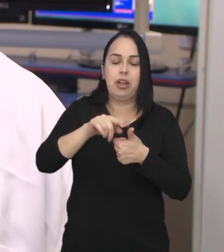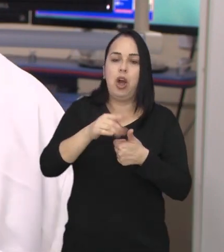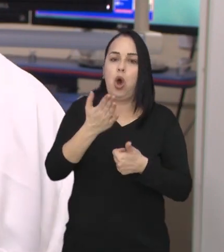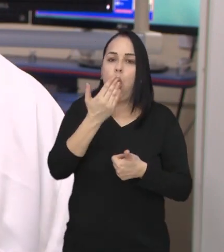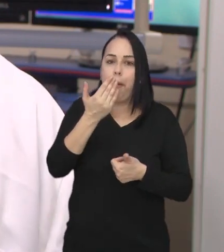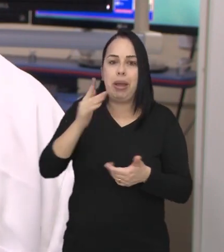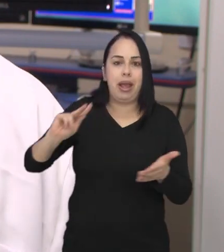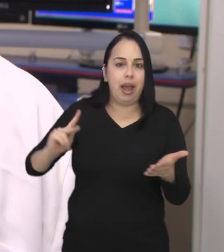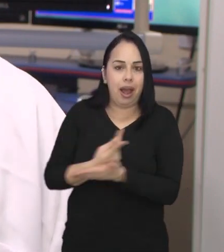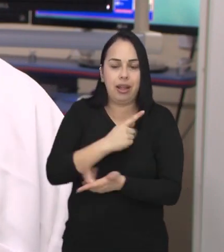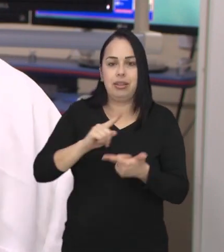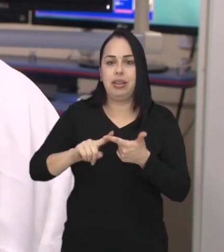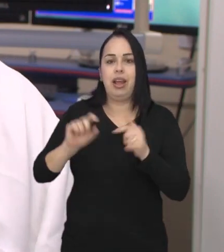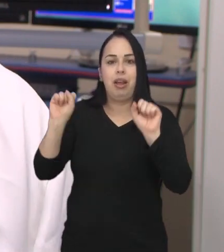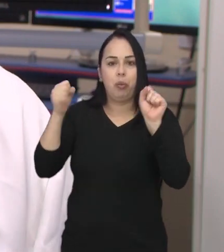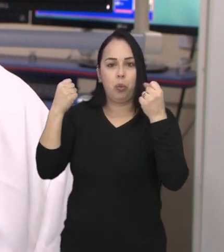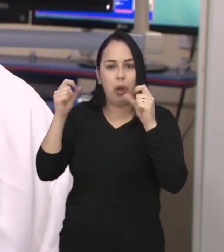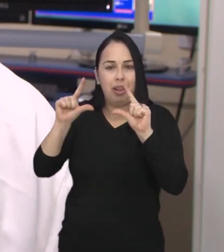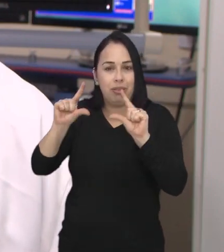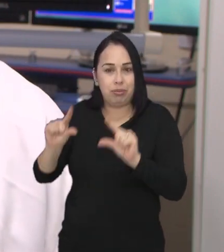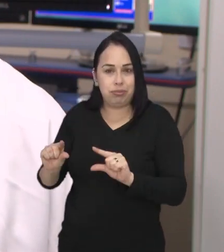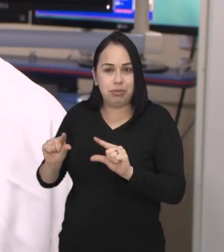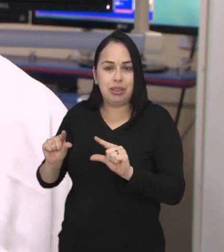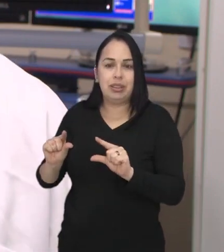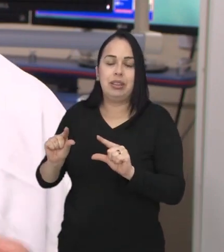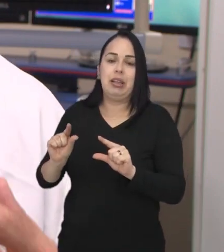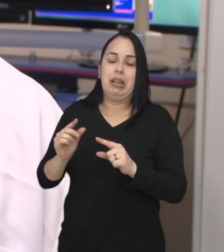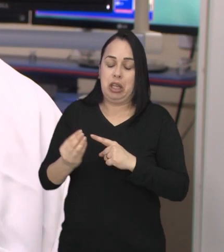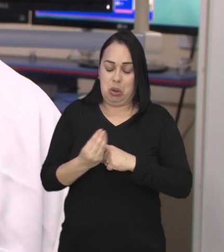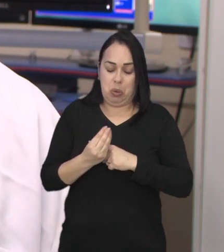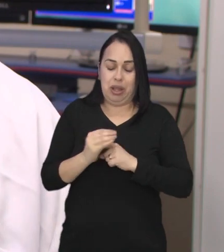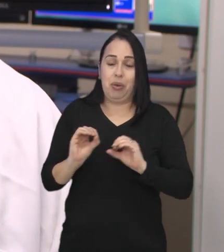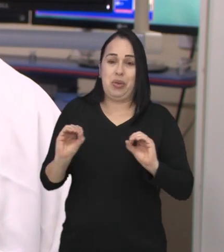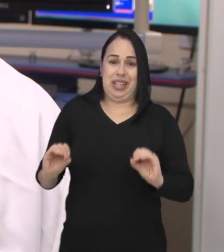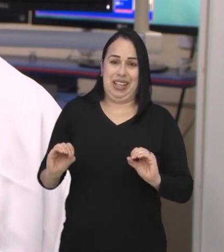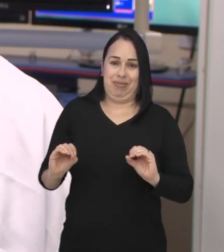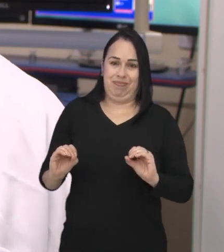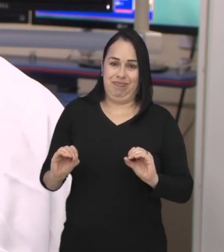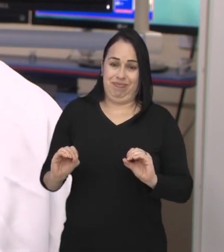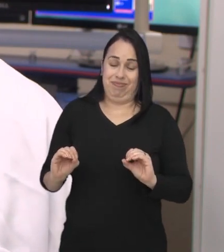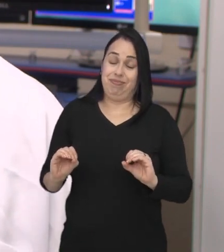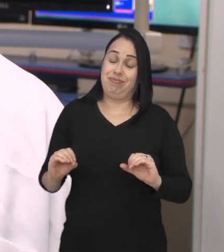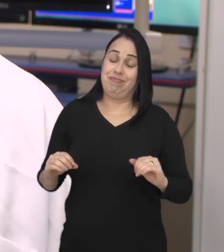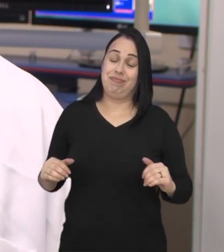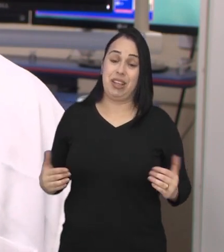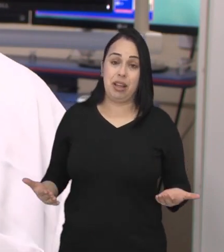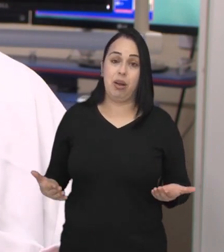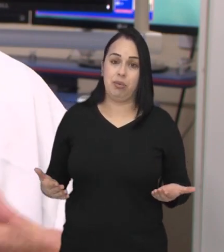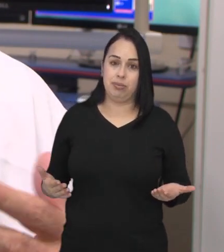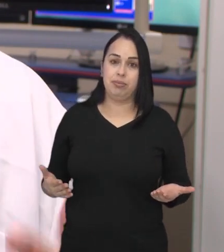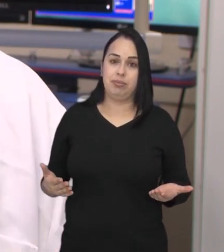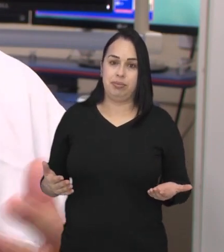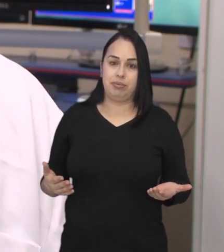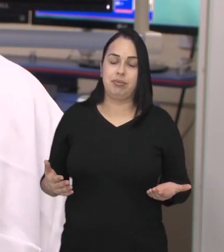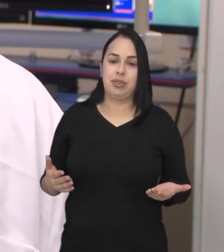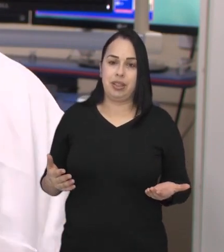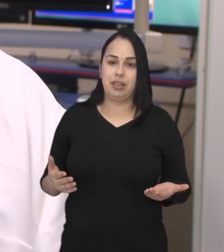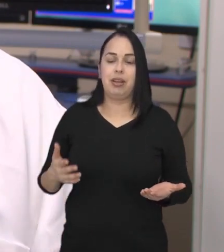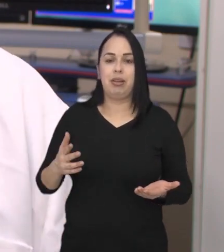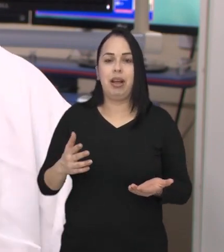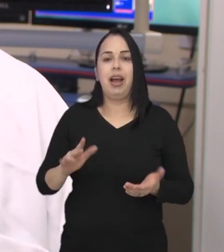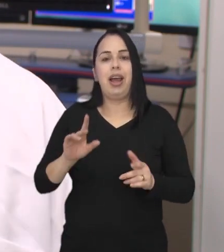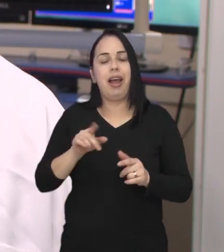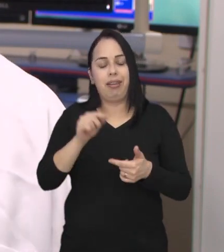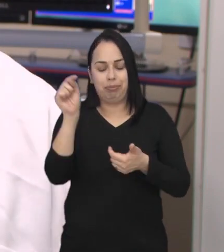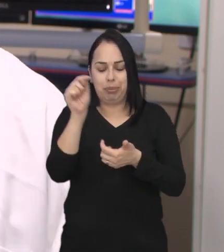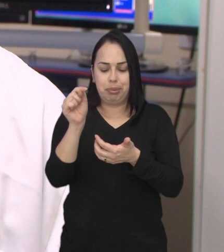ela se alimenta menos, ela pratica menos atividade física, então ela está se cuidando menos, né? e então ela está,